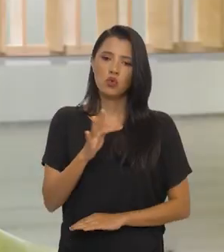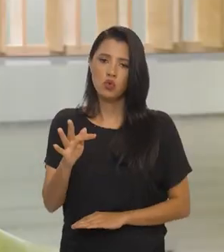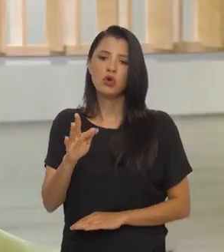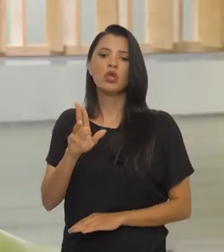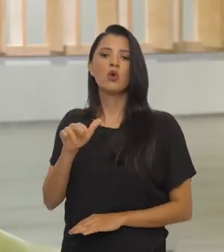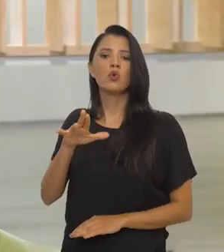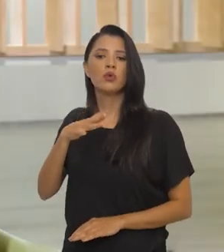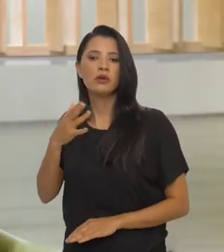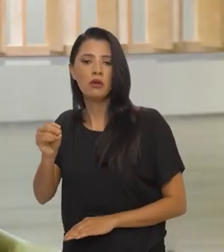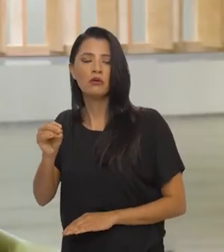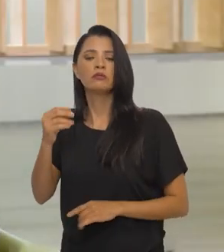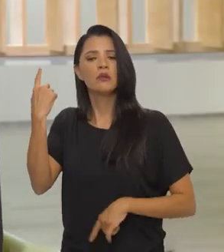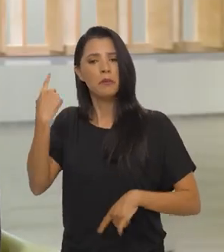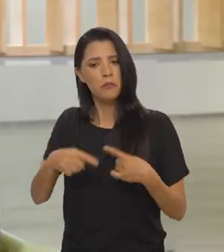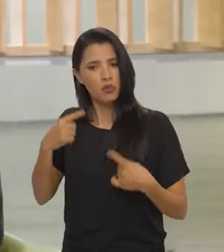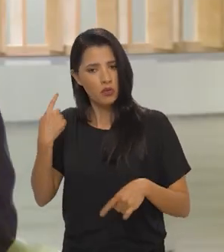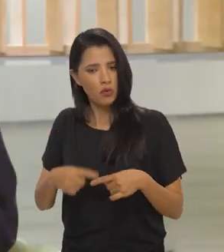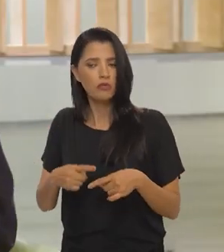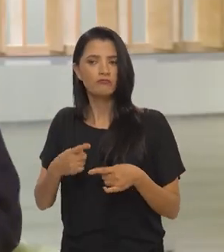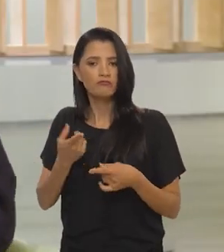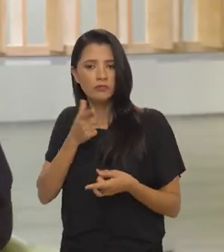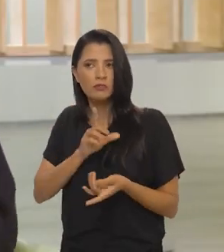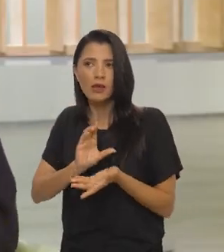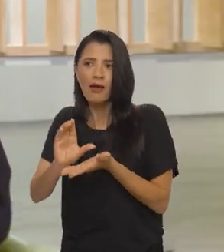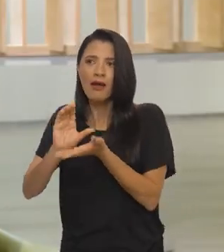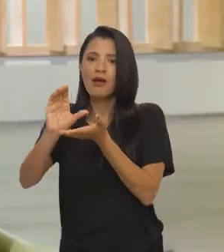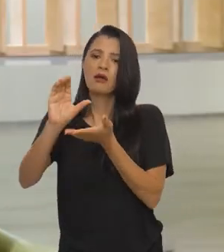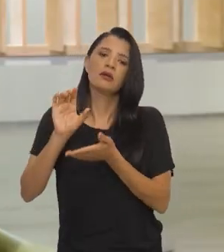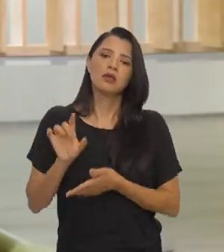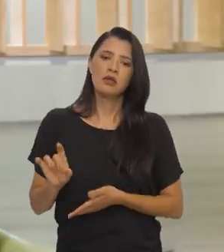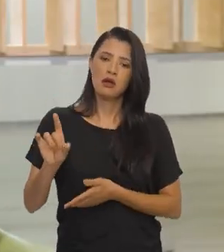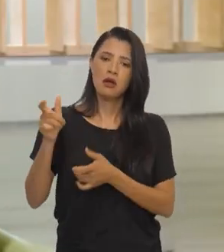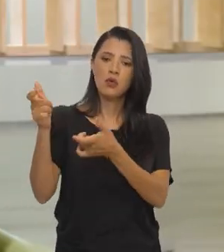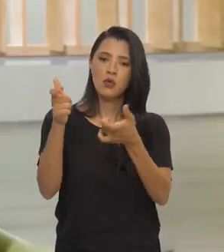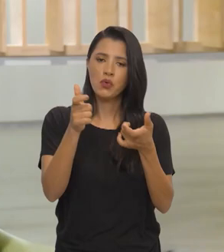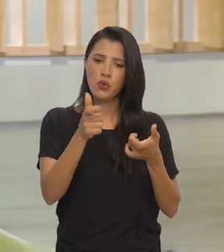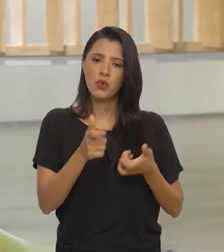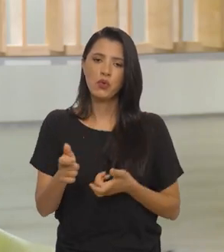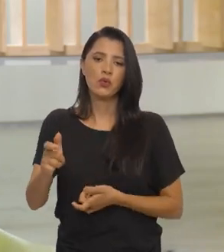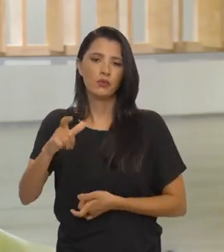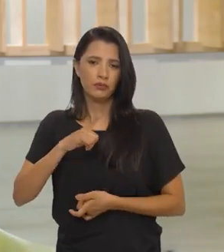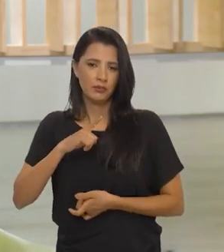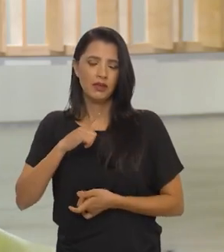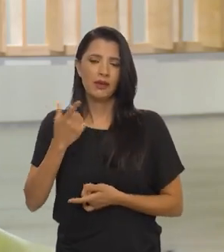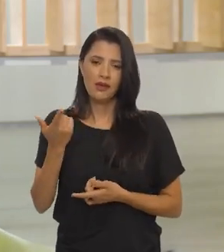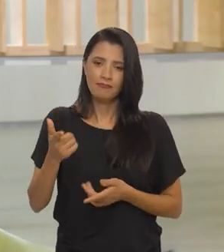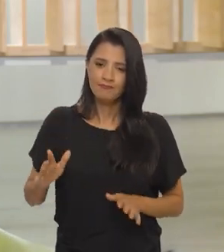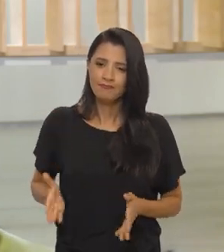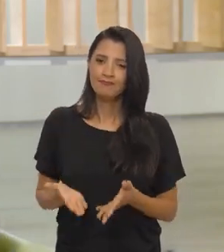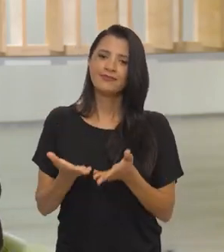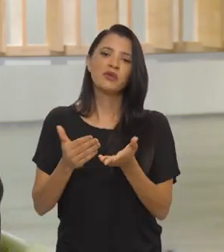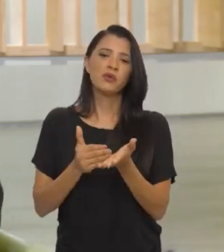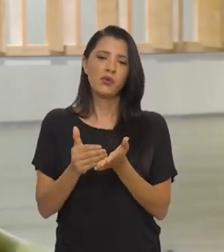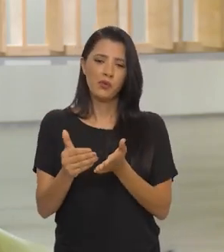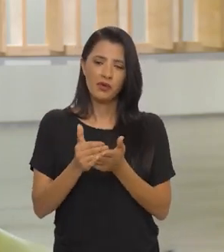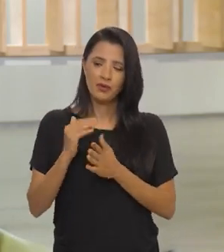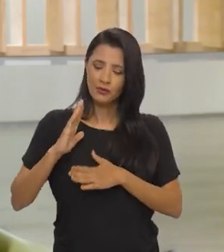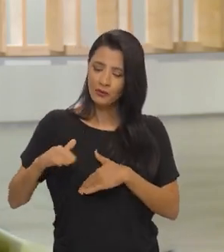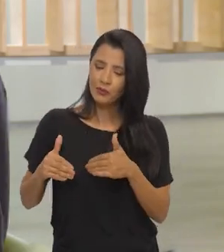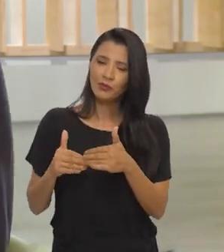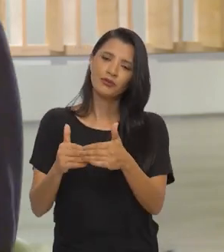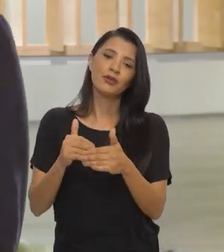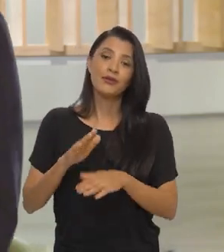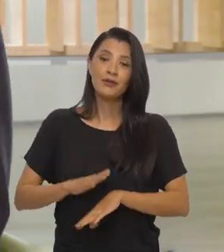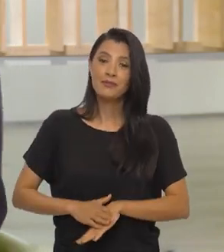União para que justamente as políticas cheguem em cada lugar do Brasil, promovendo, então, o